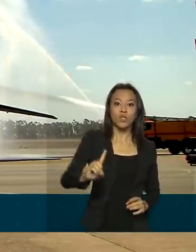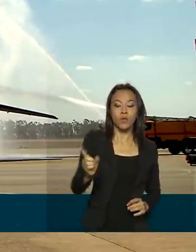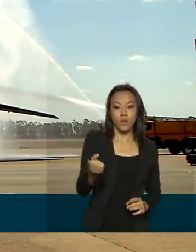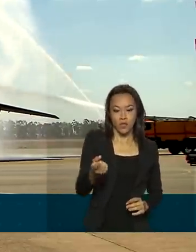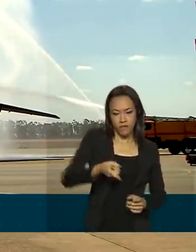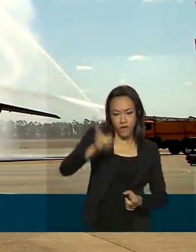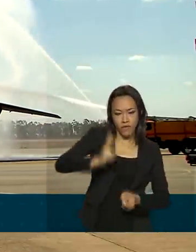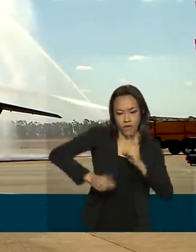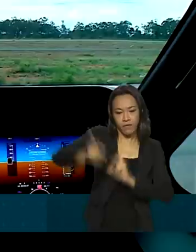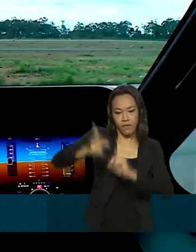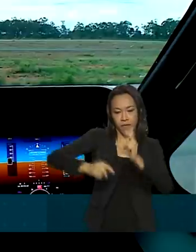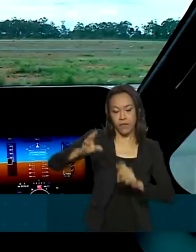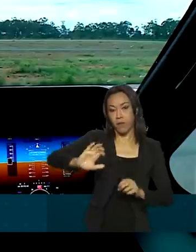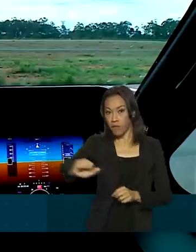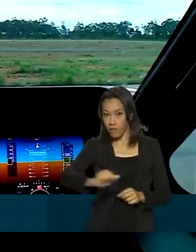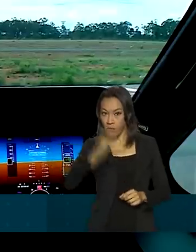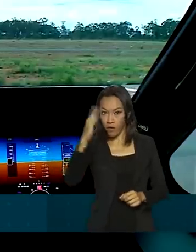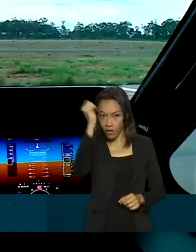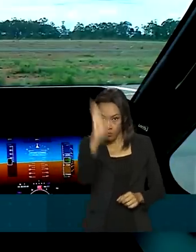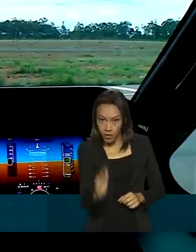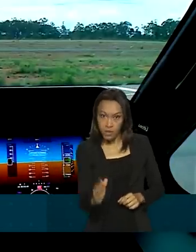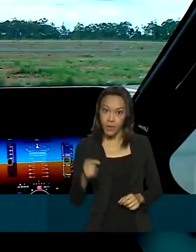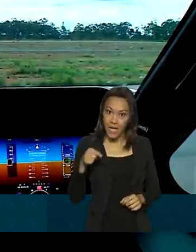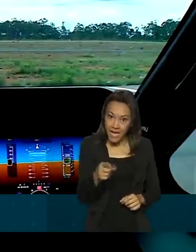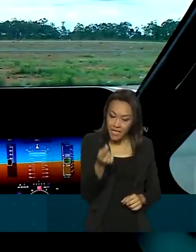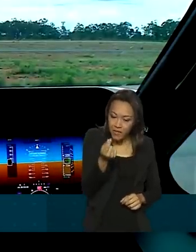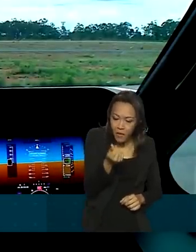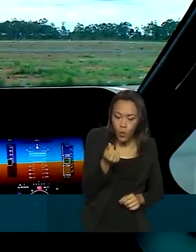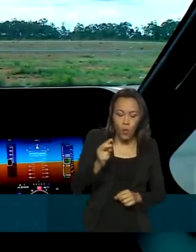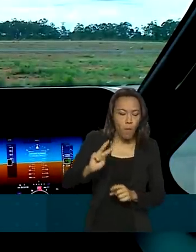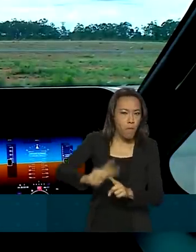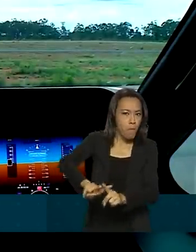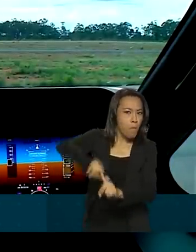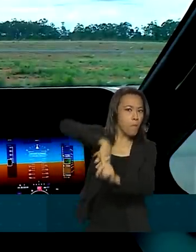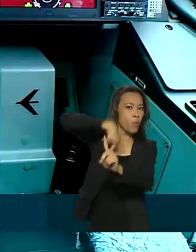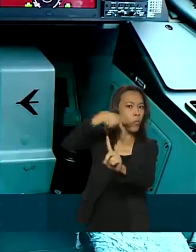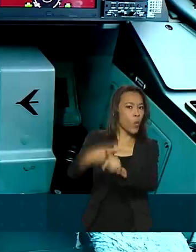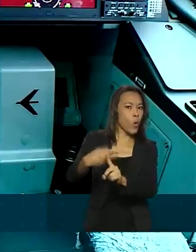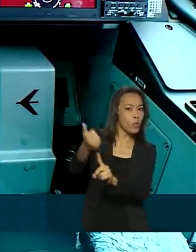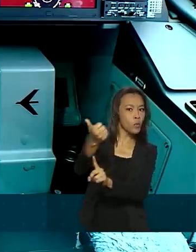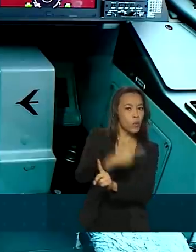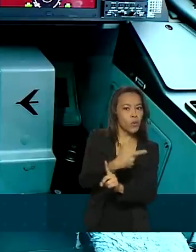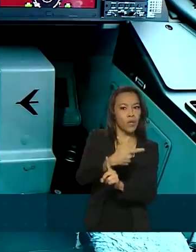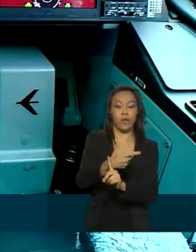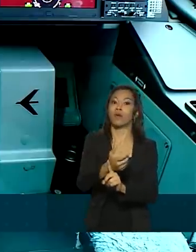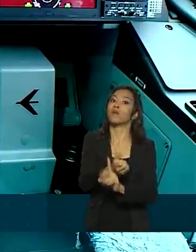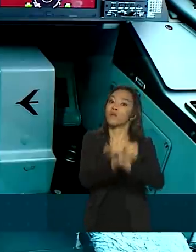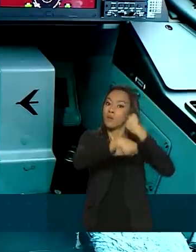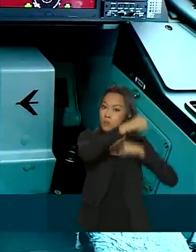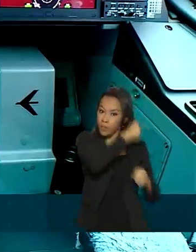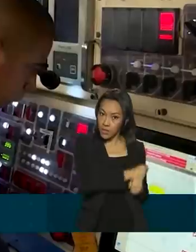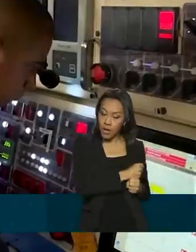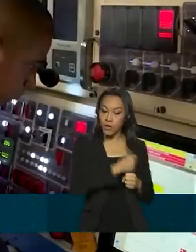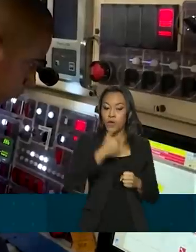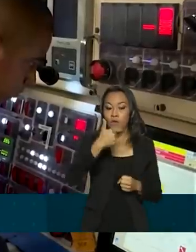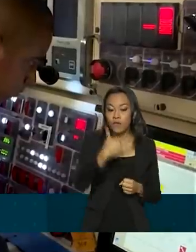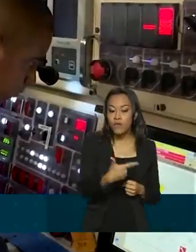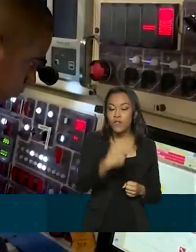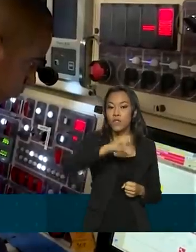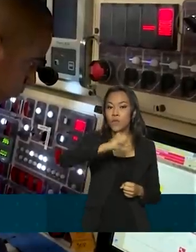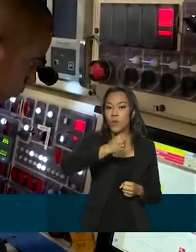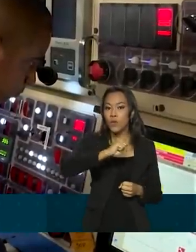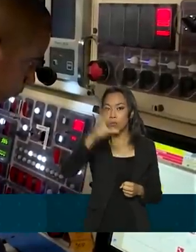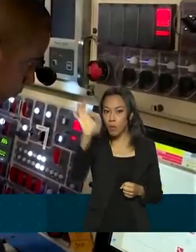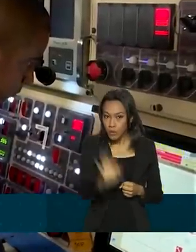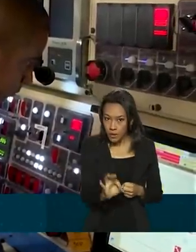produtos para o exterior. O valor é mais do que o dobro do registrado em 2020 e quase 28% maior do